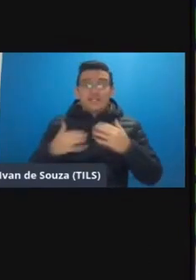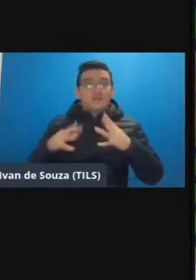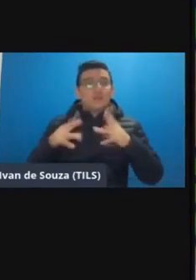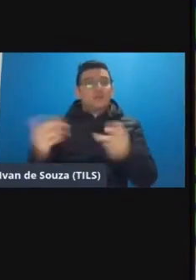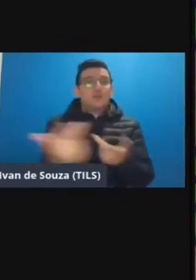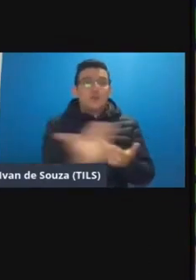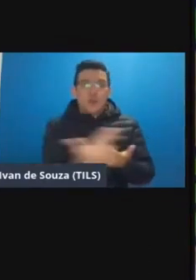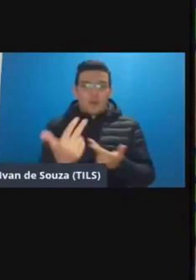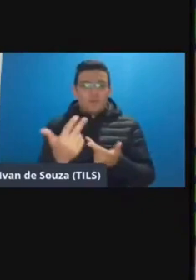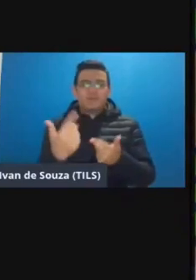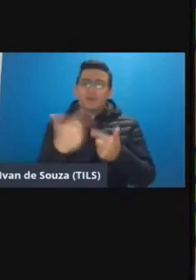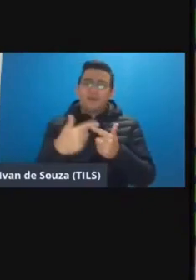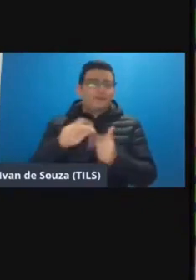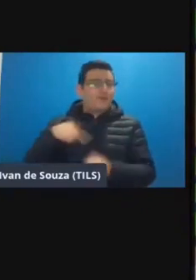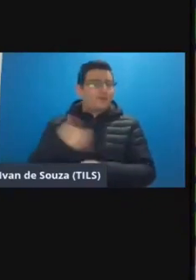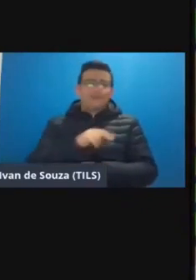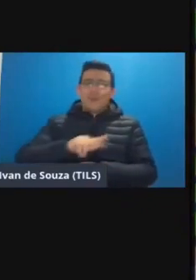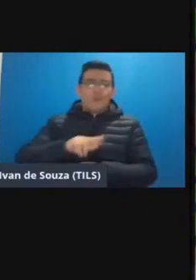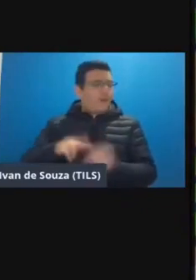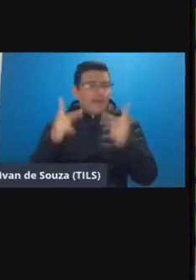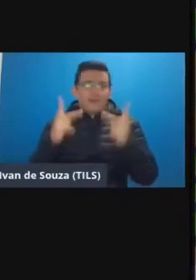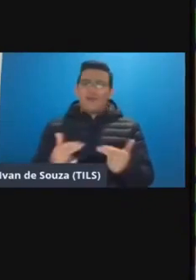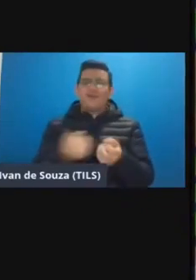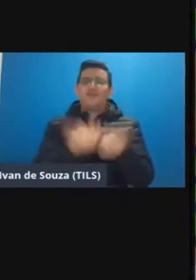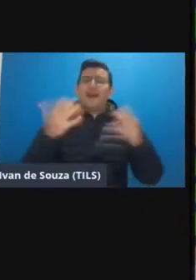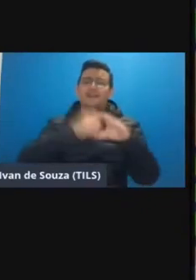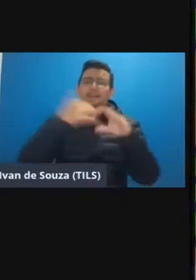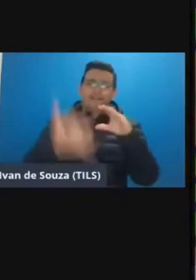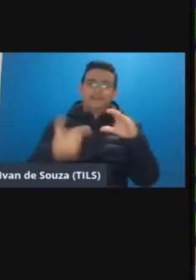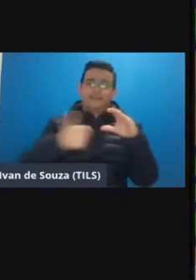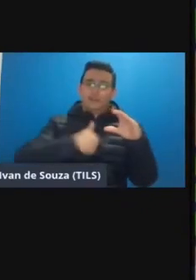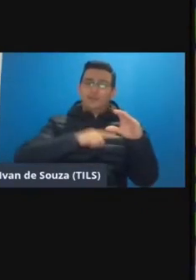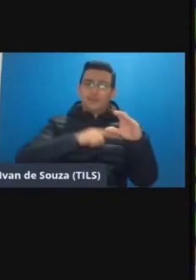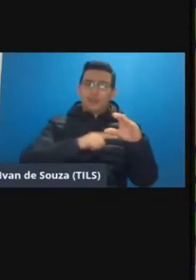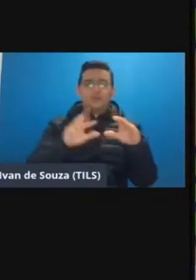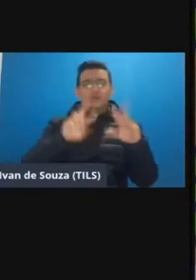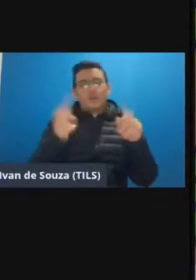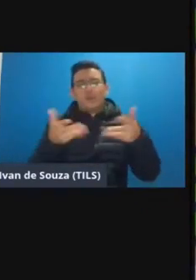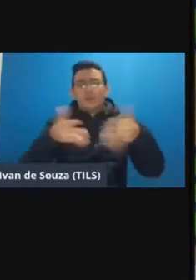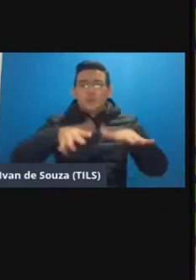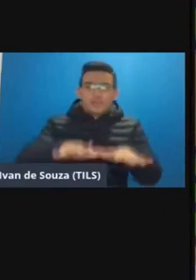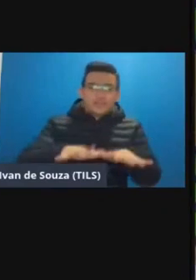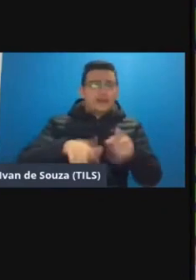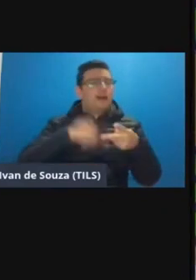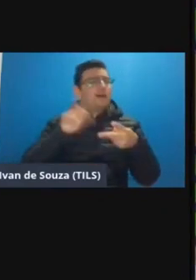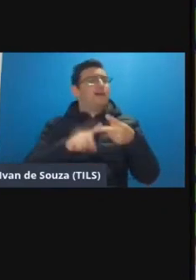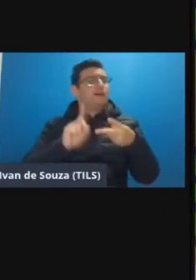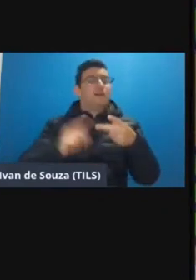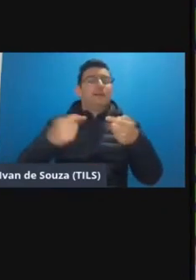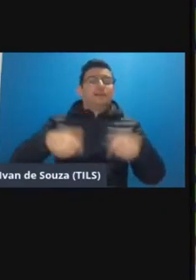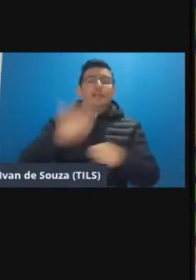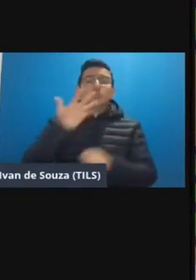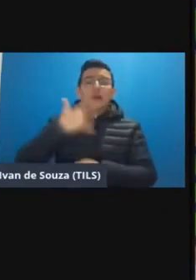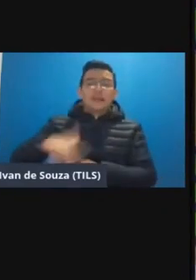igual né porque a gente não é igual em vários aspectos né aí eu posso até trazer os aspectos da inclusão é trazer aí a necessidade de